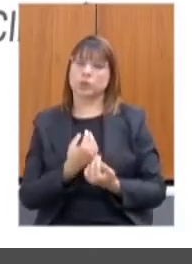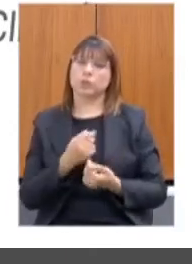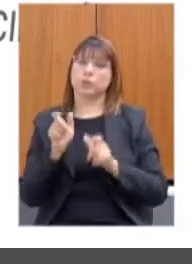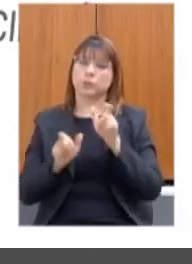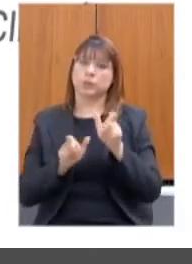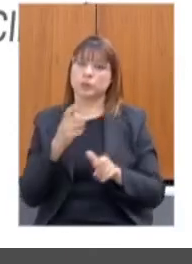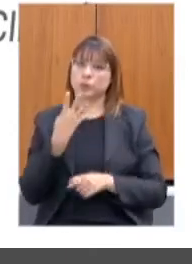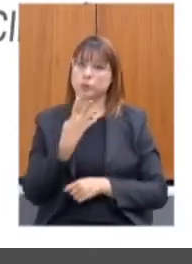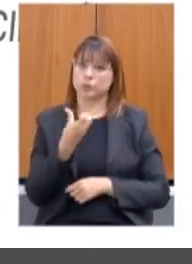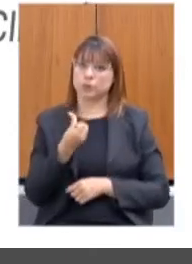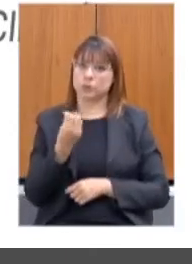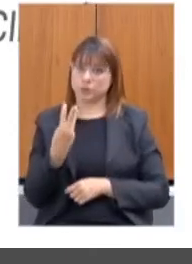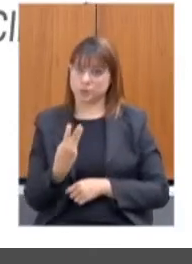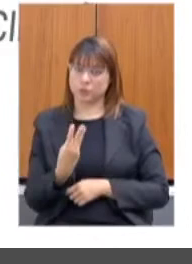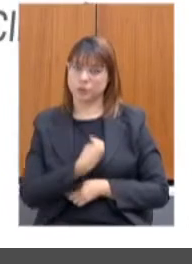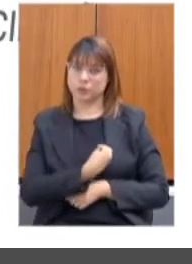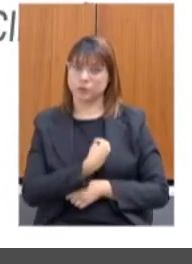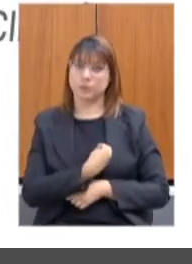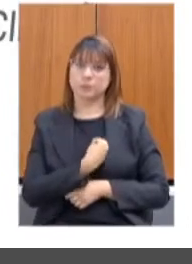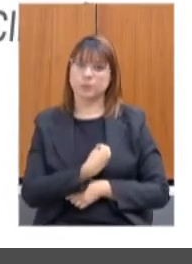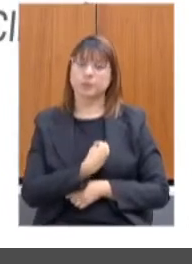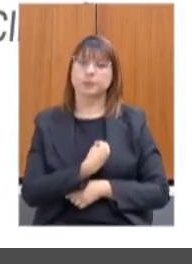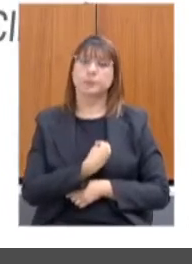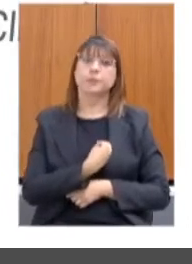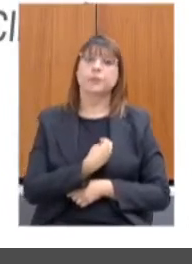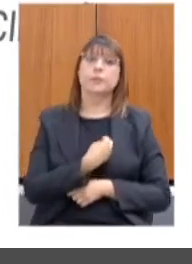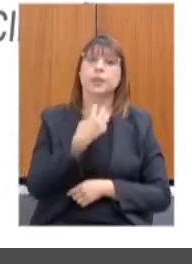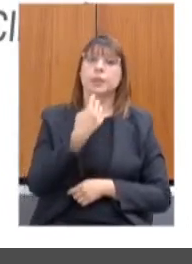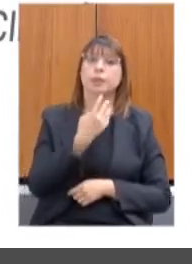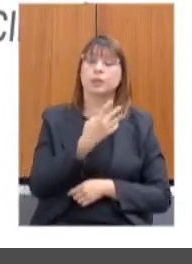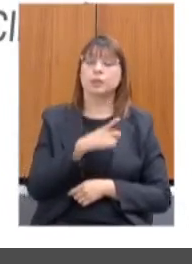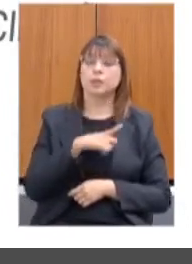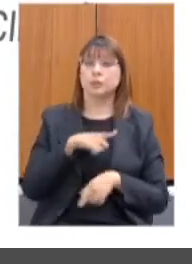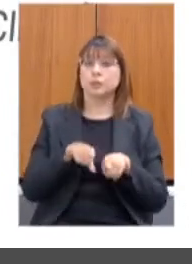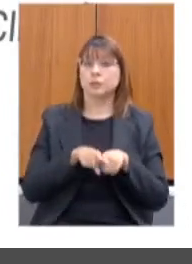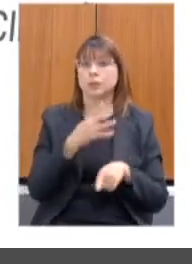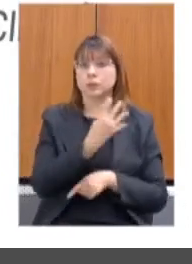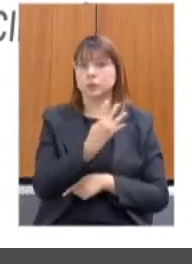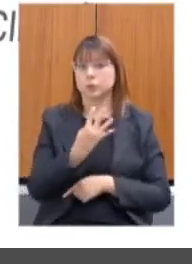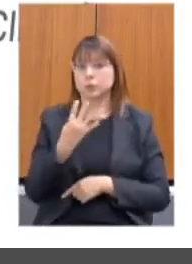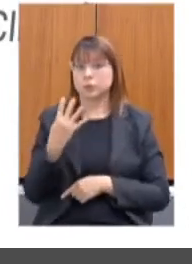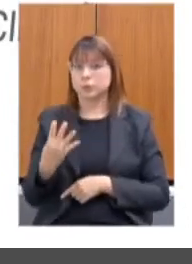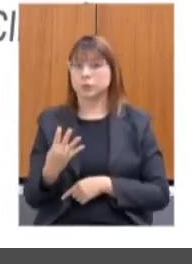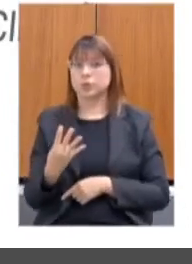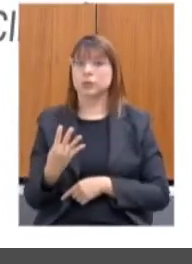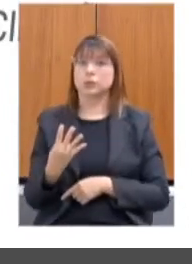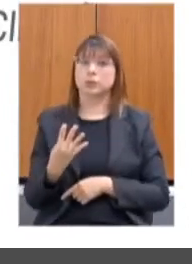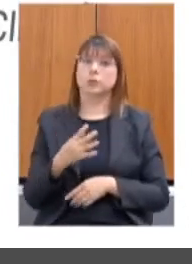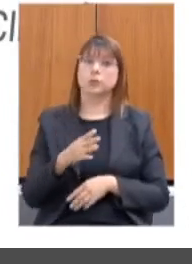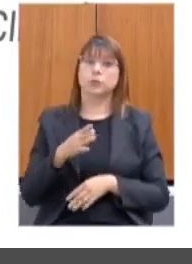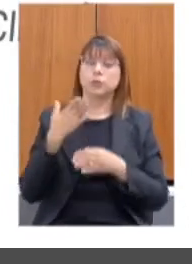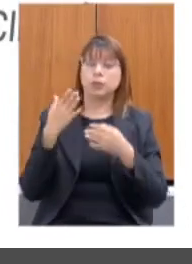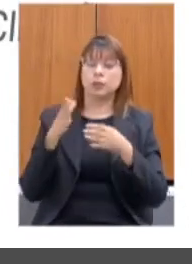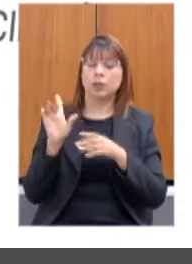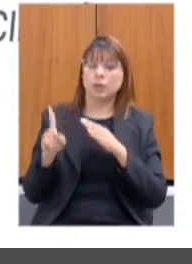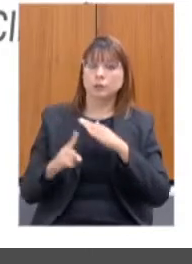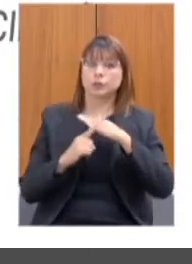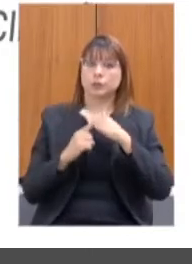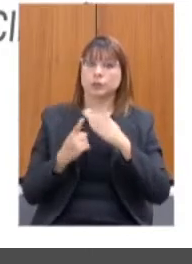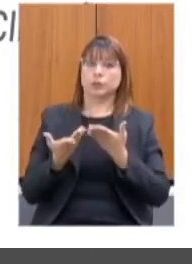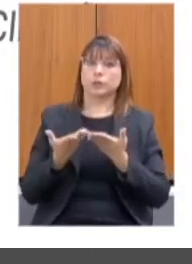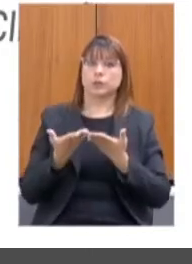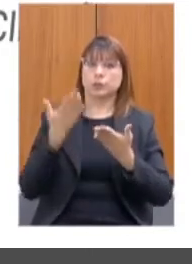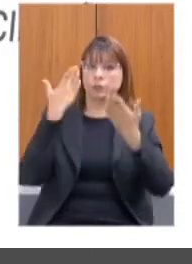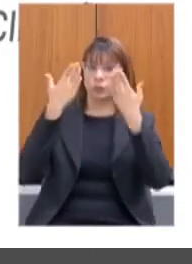atendendo 463 pessoas e tivemos 440 acolhimentos psicossociais via e-mail e